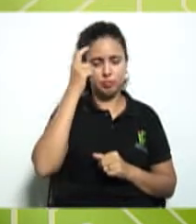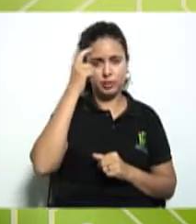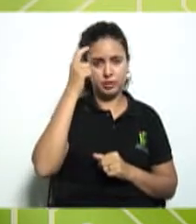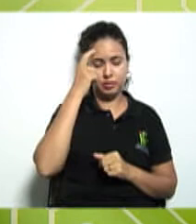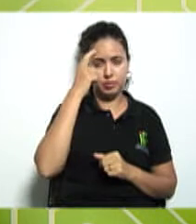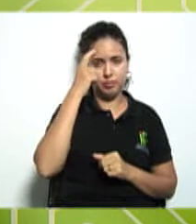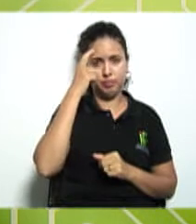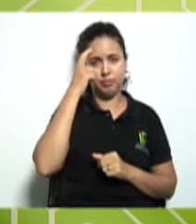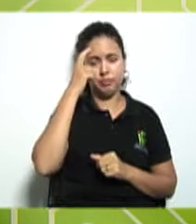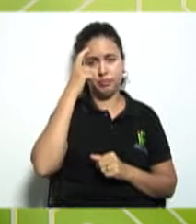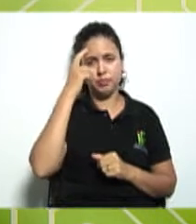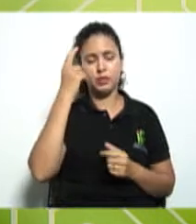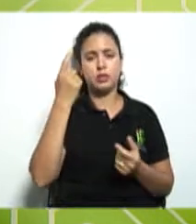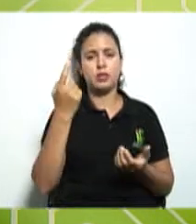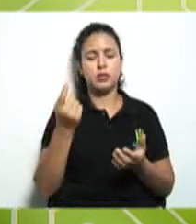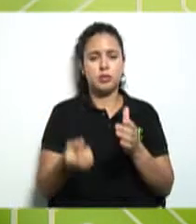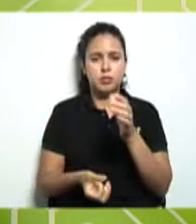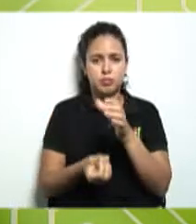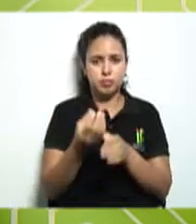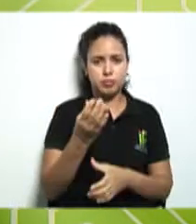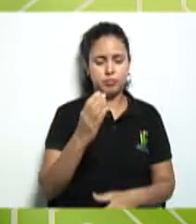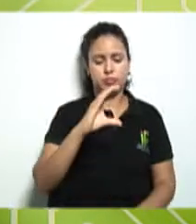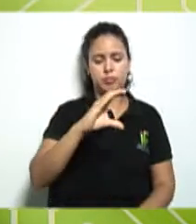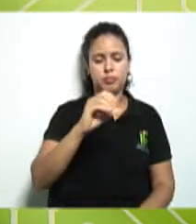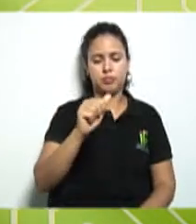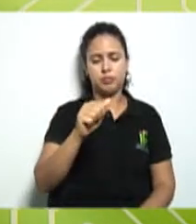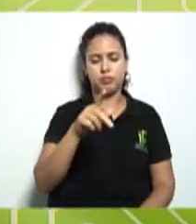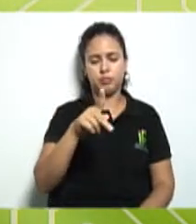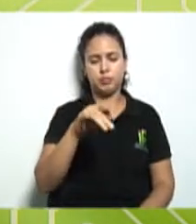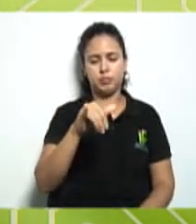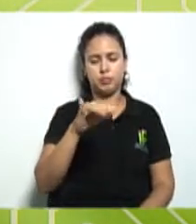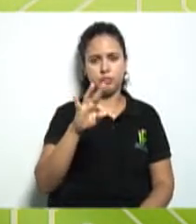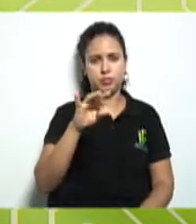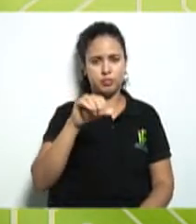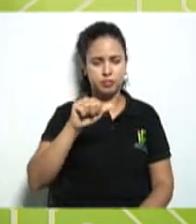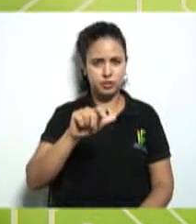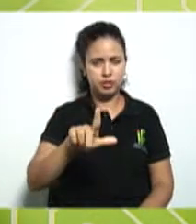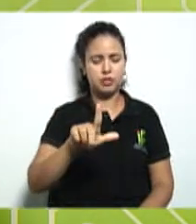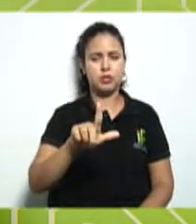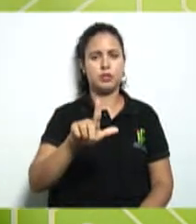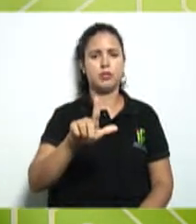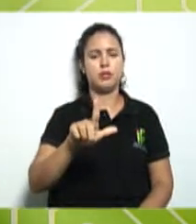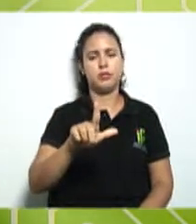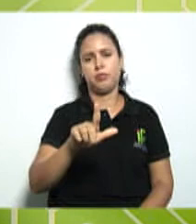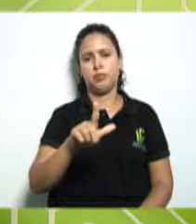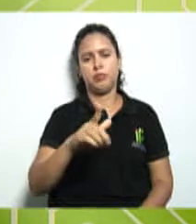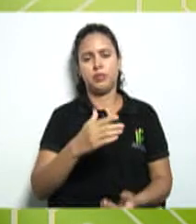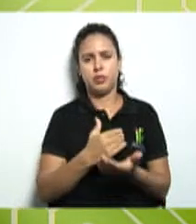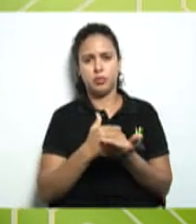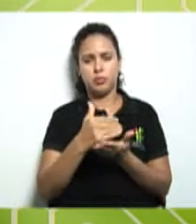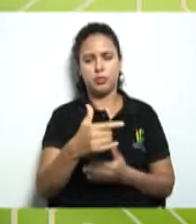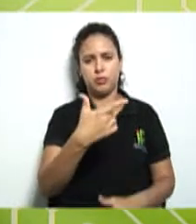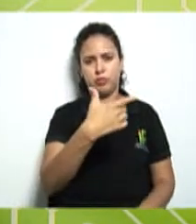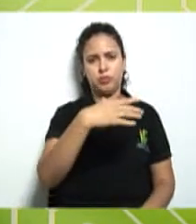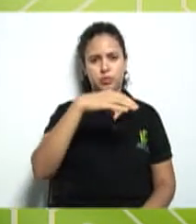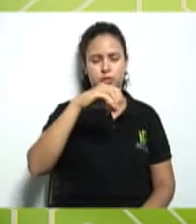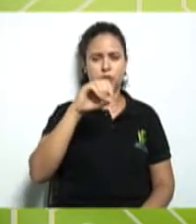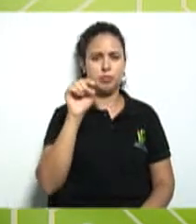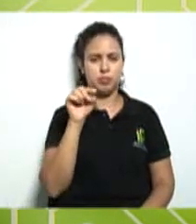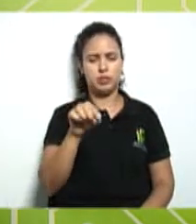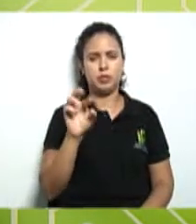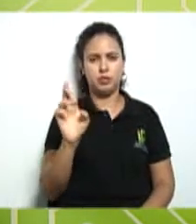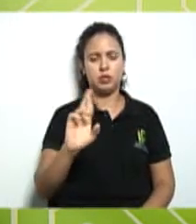capital que precisa para constituir chegou-se um quantitativo de 20 mil reais com 20 mil reais